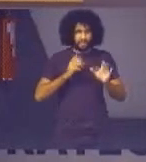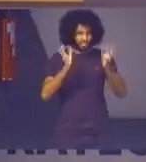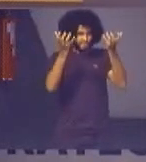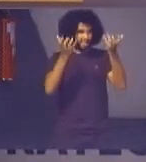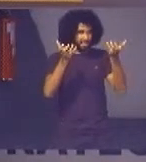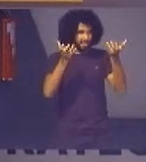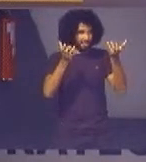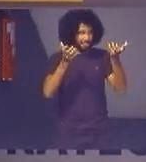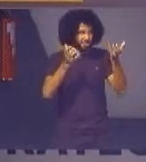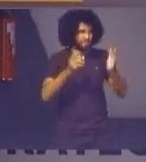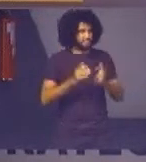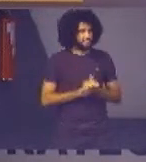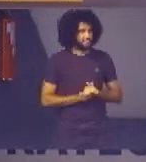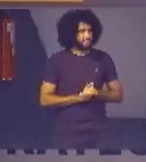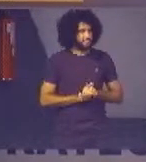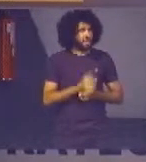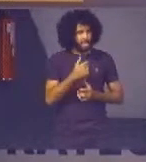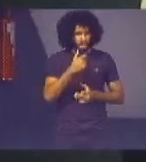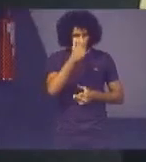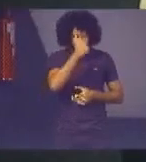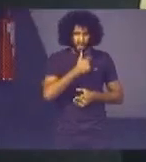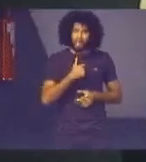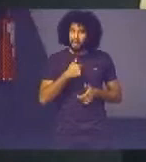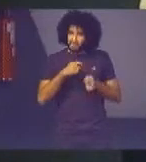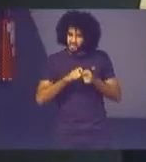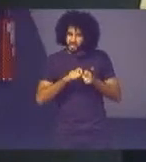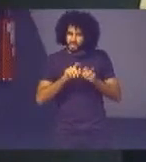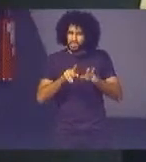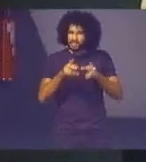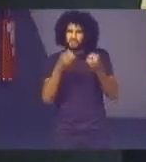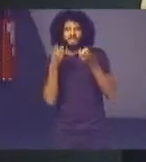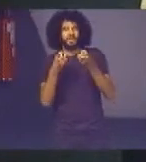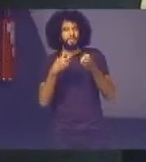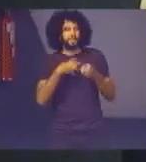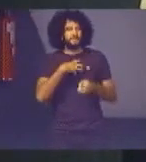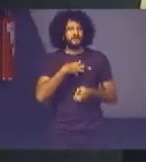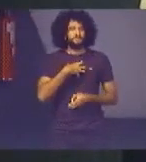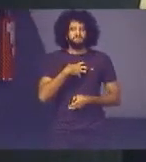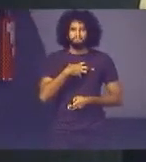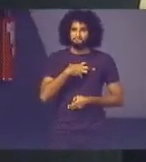é uma diferença que eu faço para a população vocês têm ideia da maior alegria minha